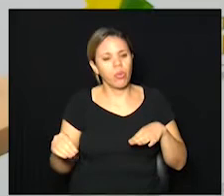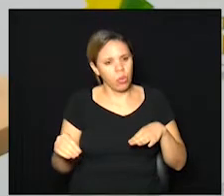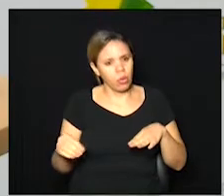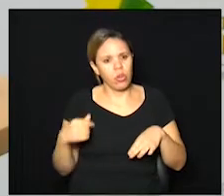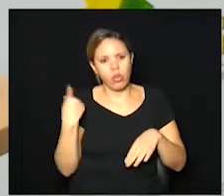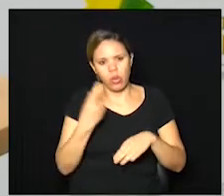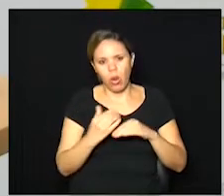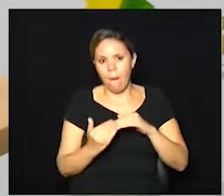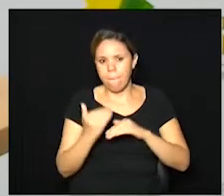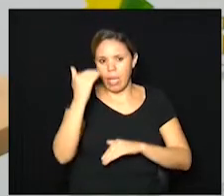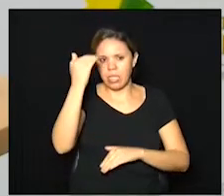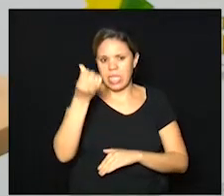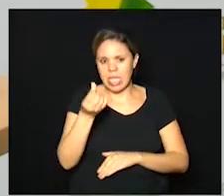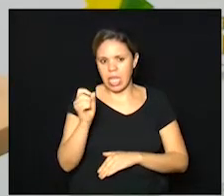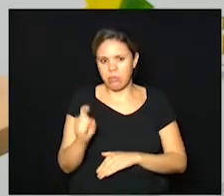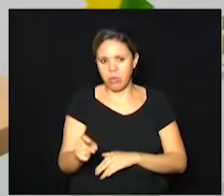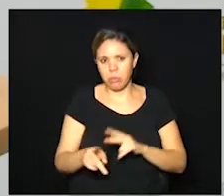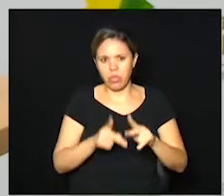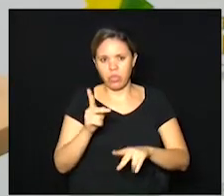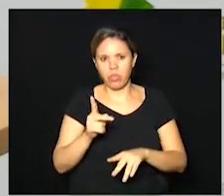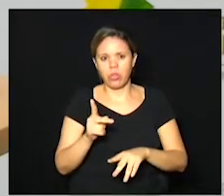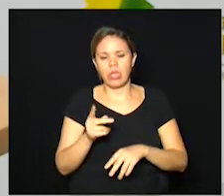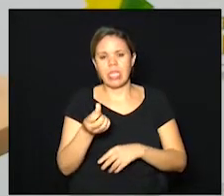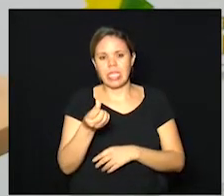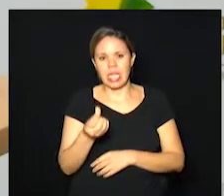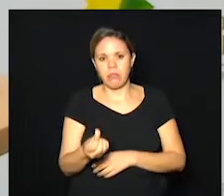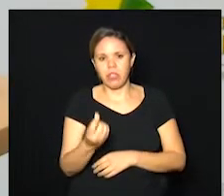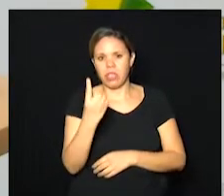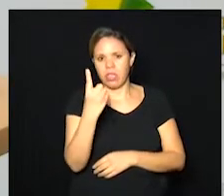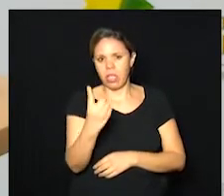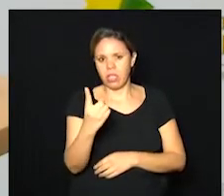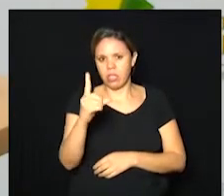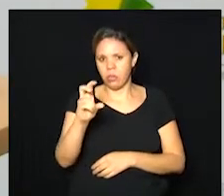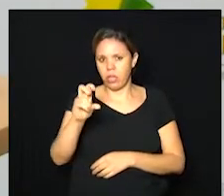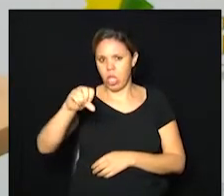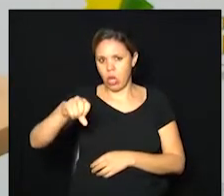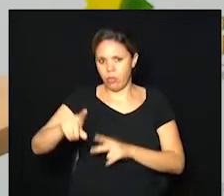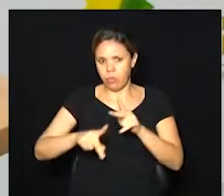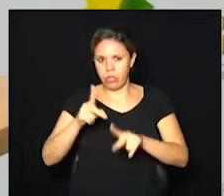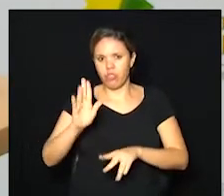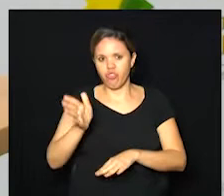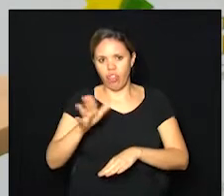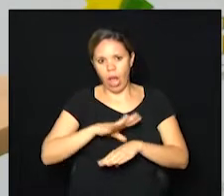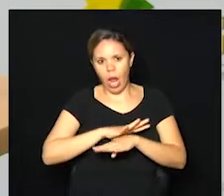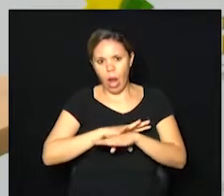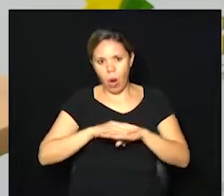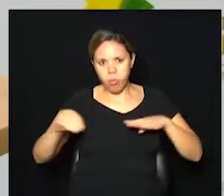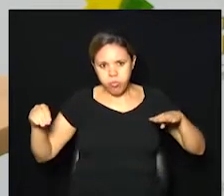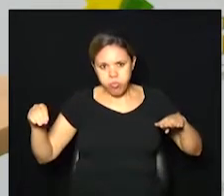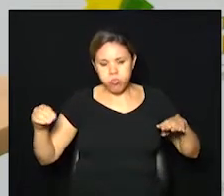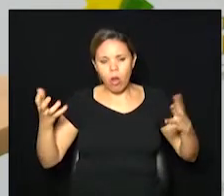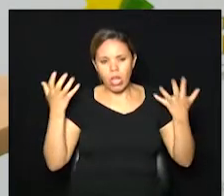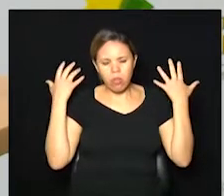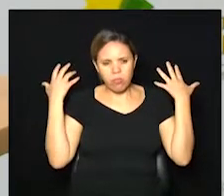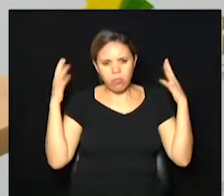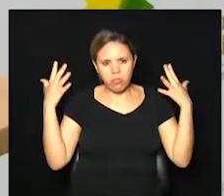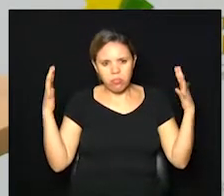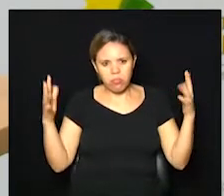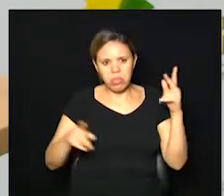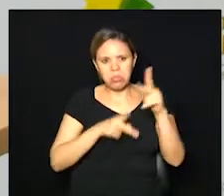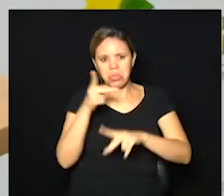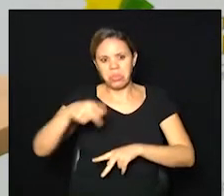passamos o número de 6.159 pessoas, que eu quero saudá-las aqui também.